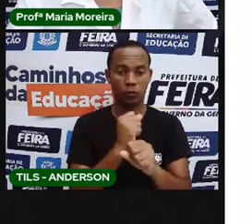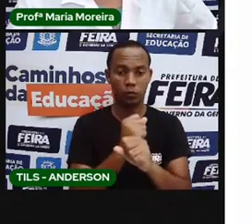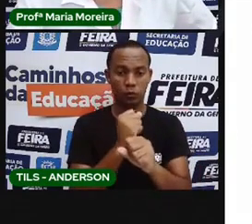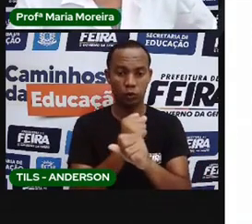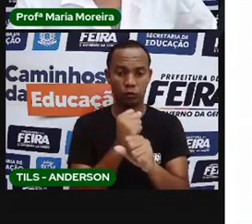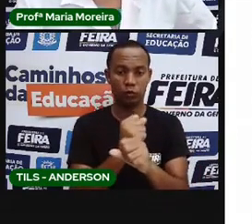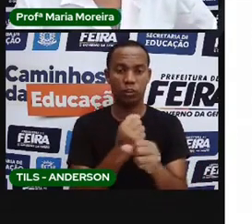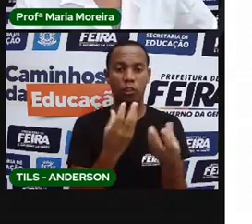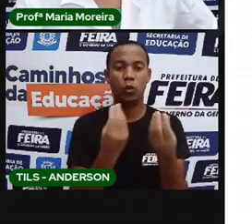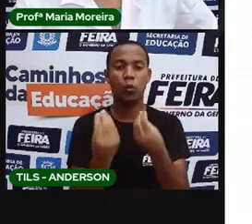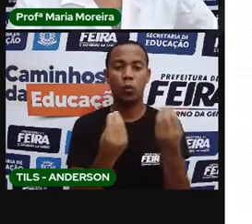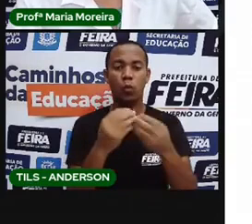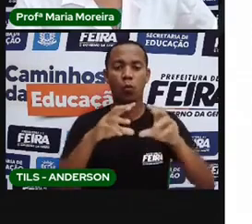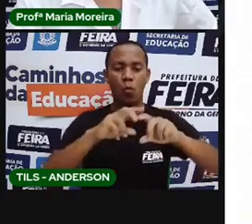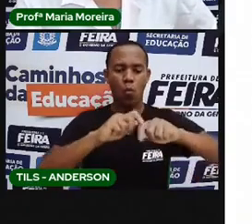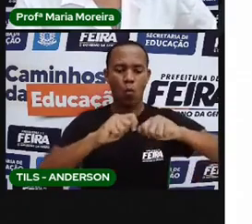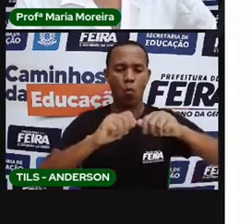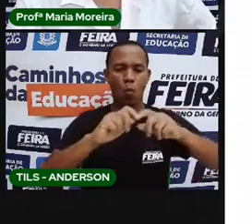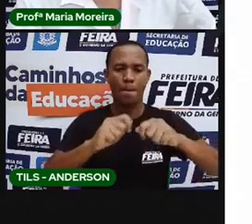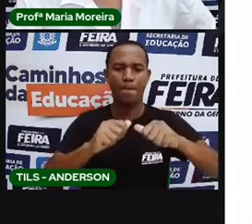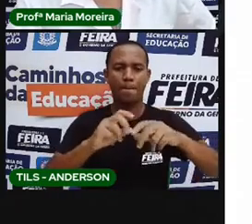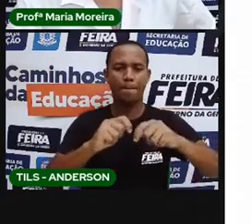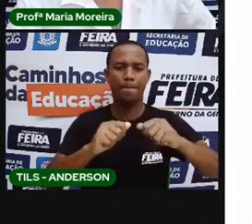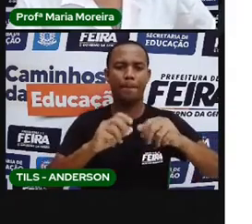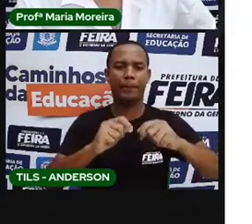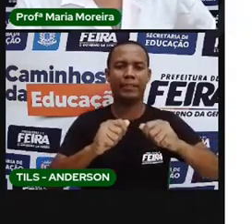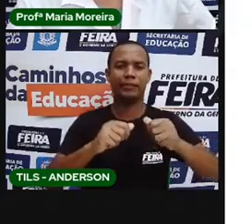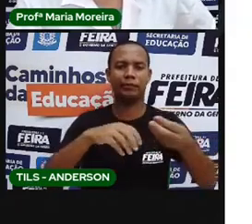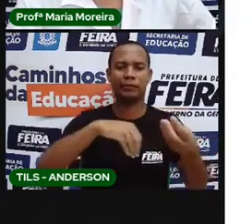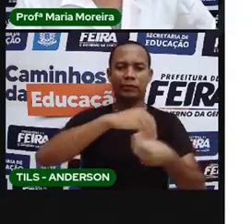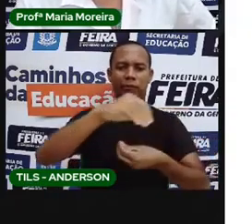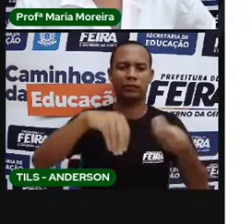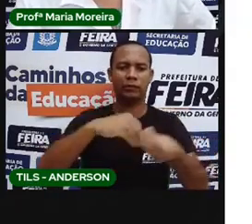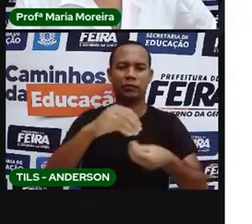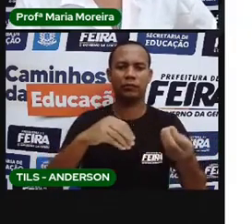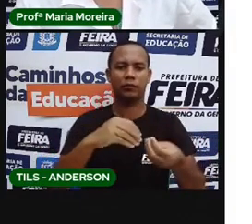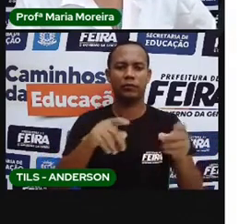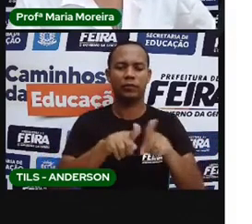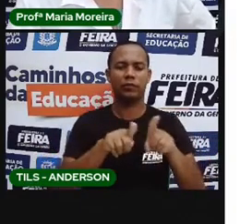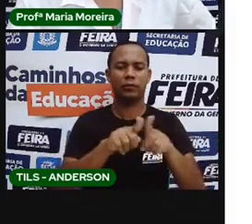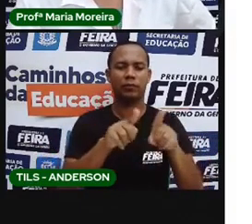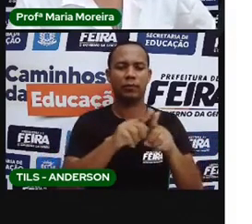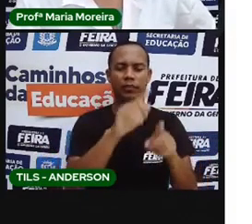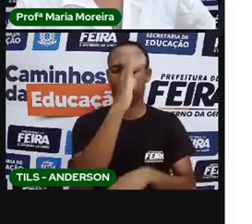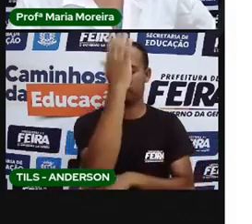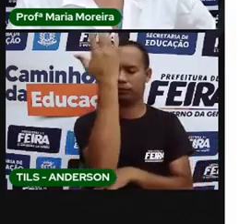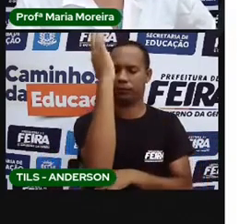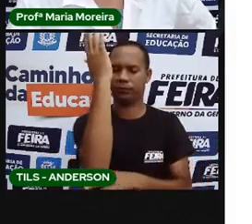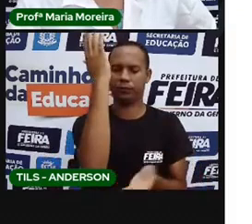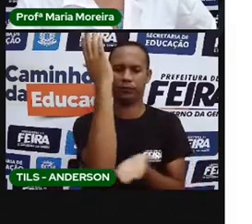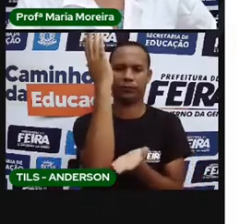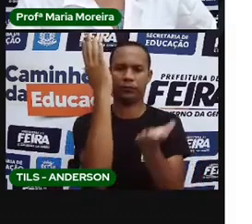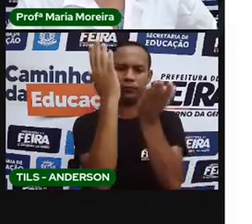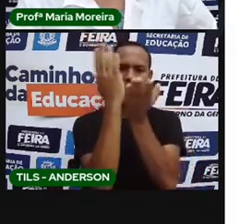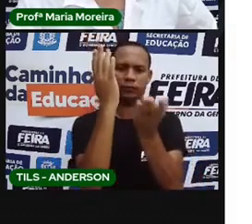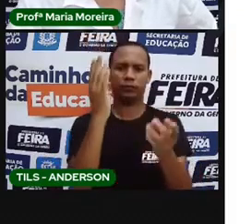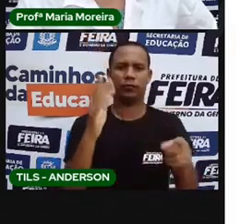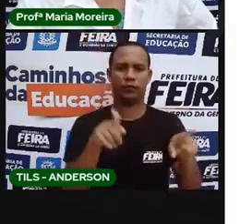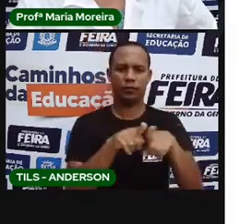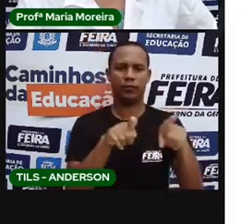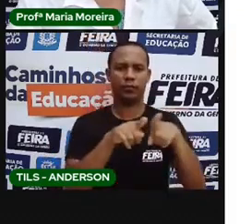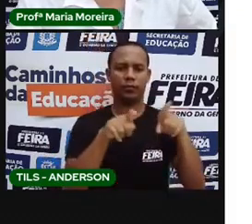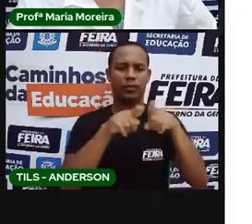misturas de barco e sua estrutura é sustentada por palhaço de madeira. Para fazer os telhados, os filhos utilizam